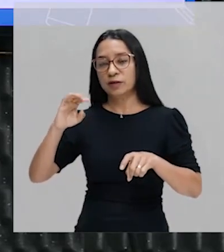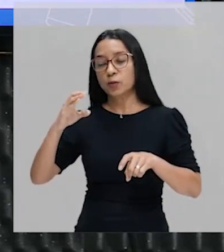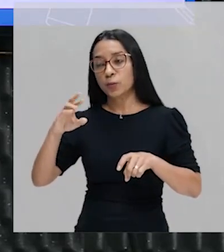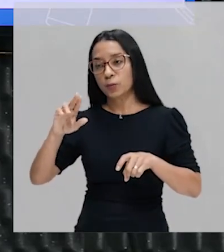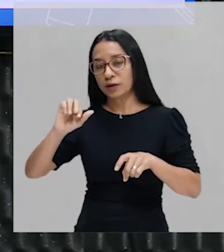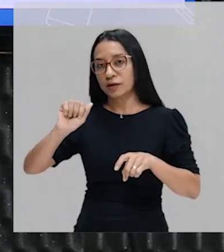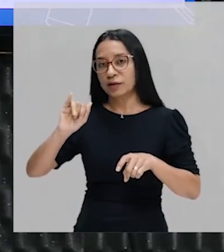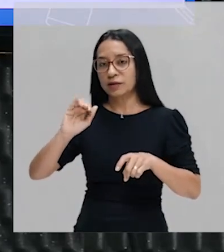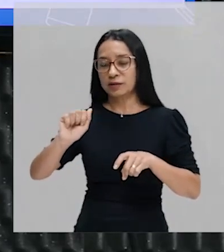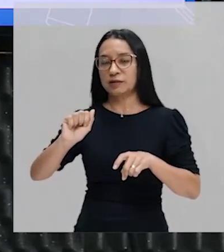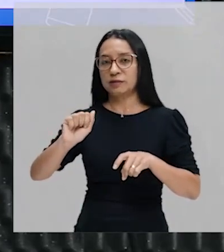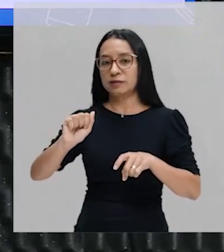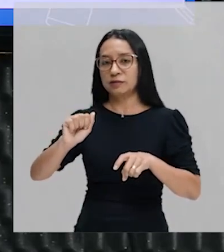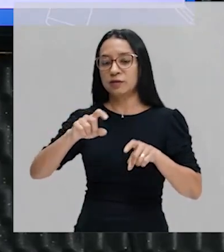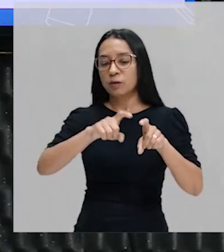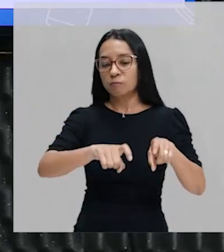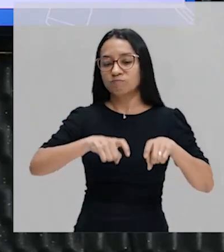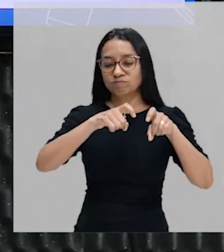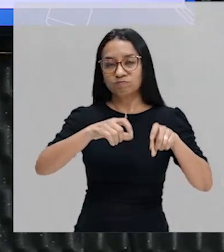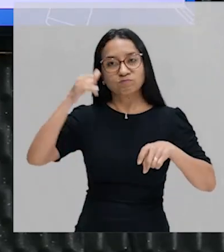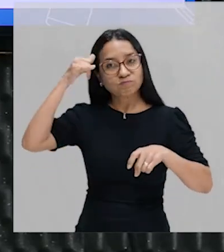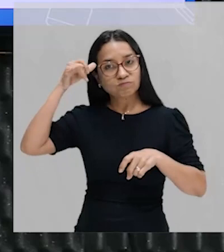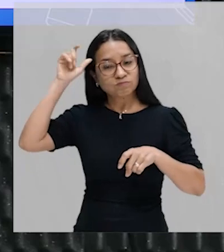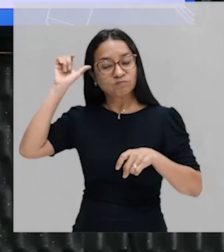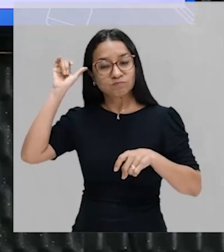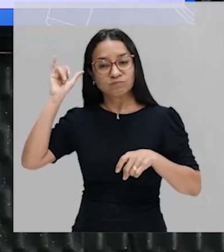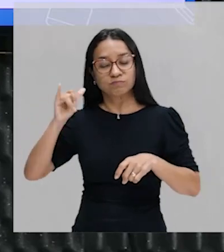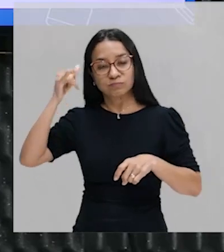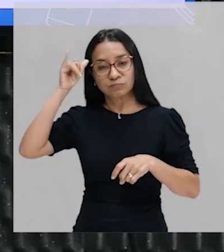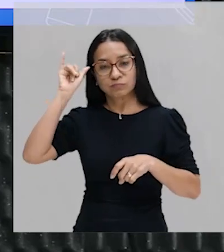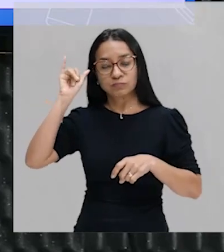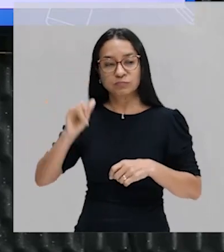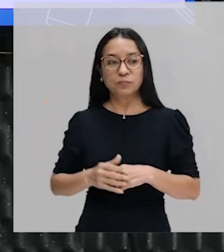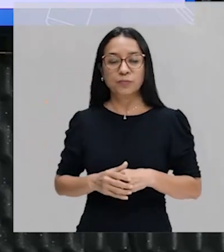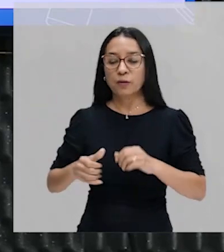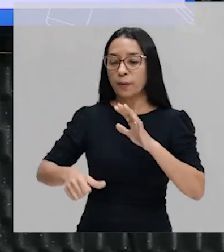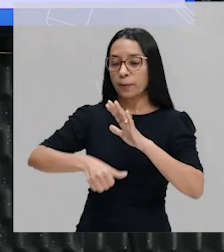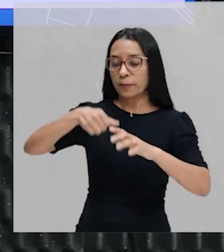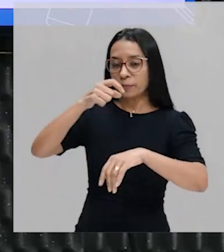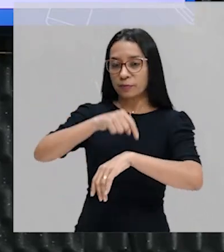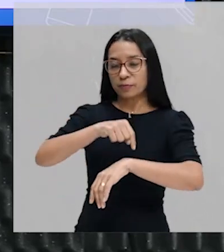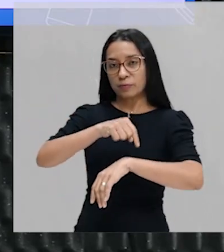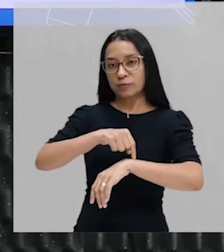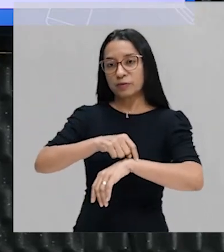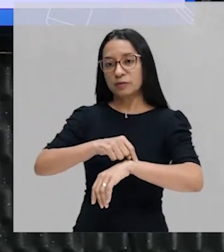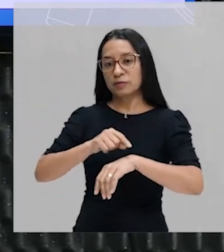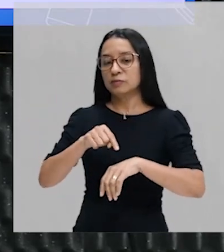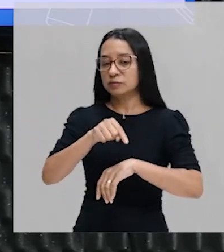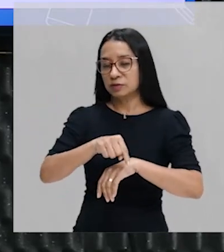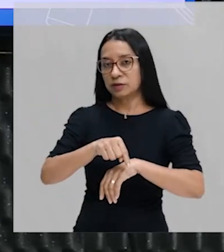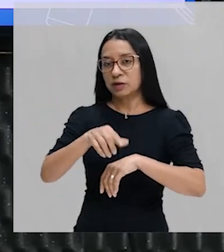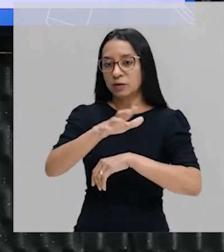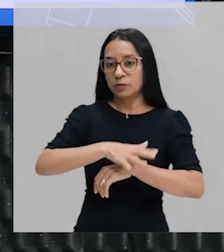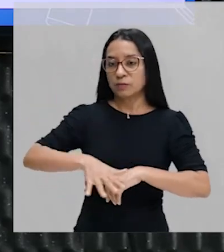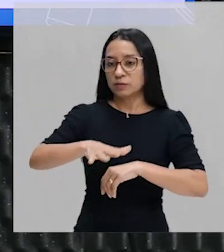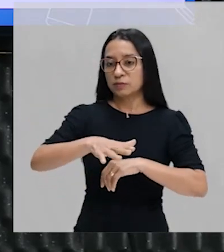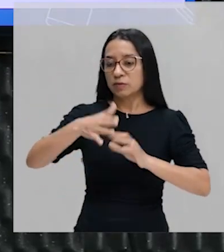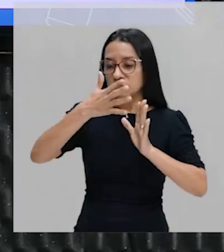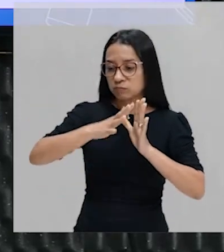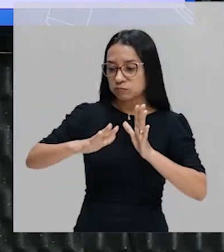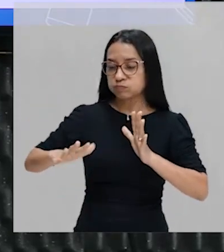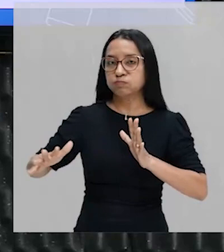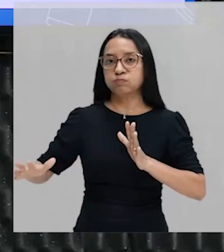criação de gado é a economia açucareira. A pecuária, no primeiro momento, ela ocupa o espaço do litoral.